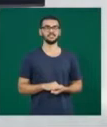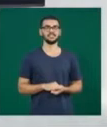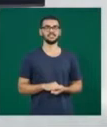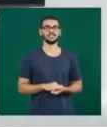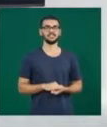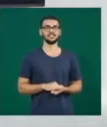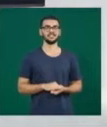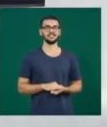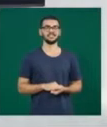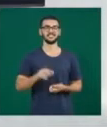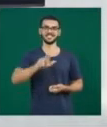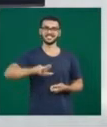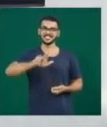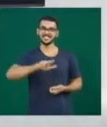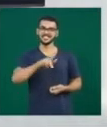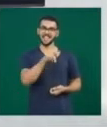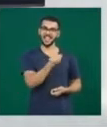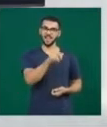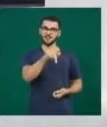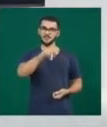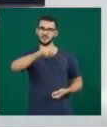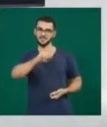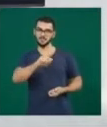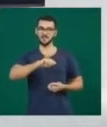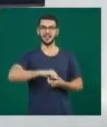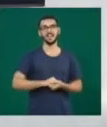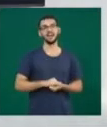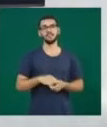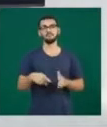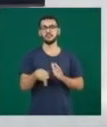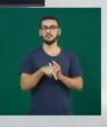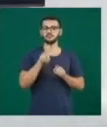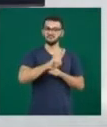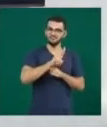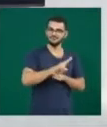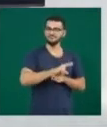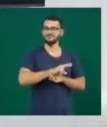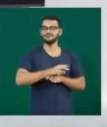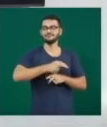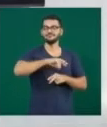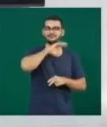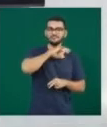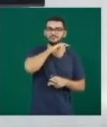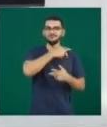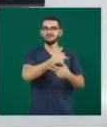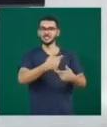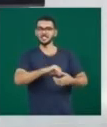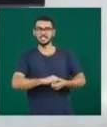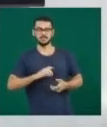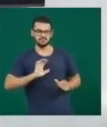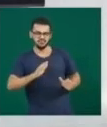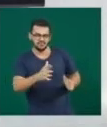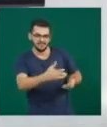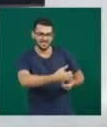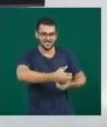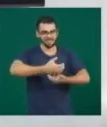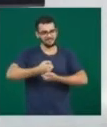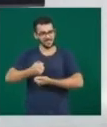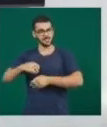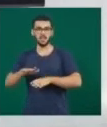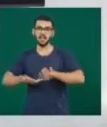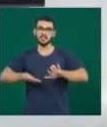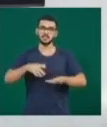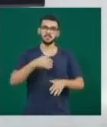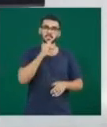Em Uberlândia, a APA, a Associação de Proteção Animal, recolhe e recebe animais que foram abandonados pelos donos ou que já